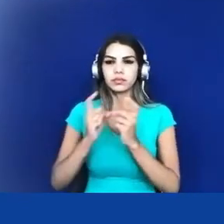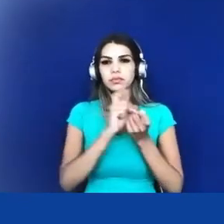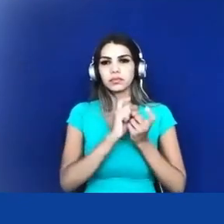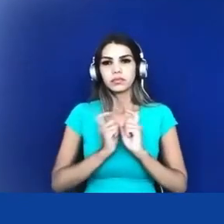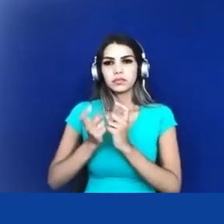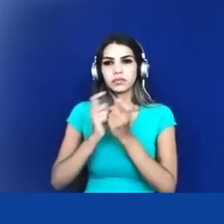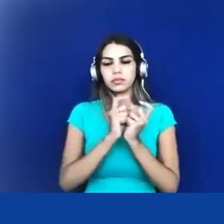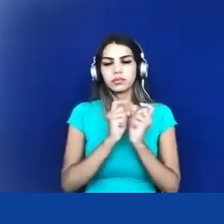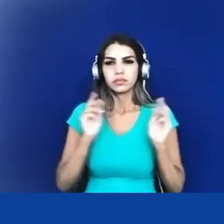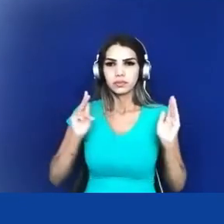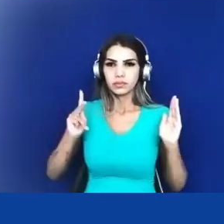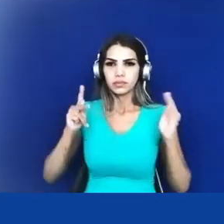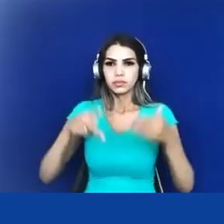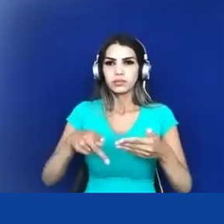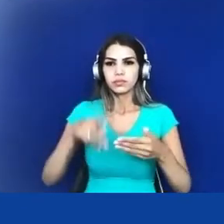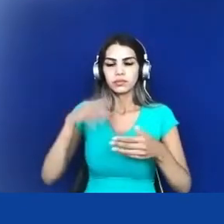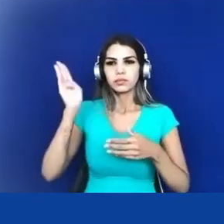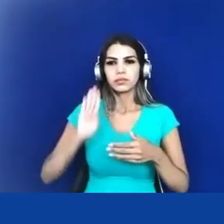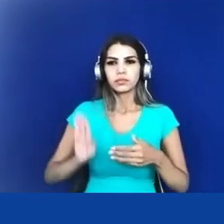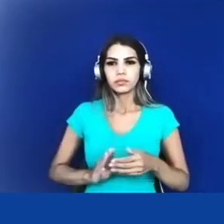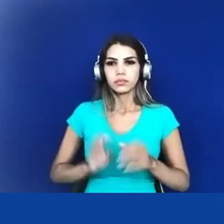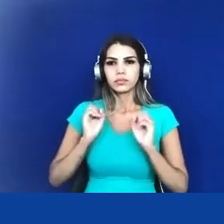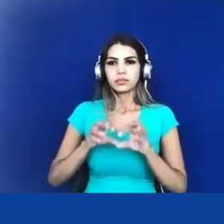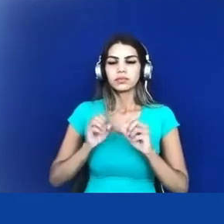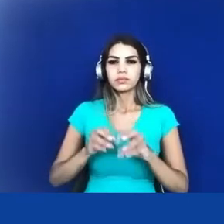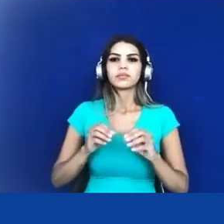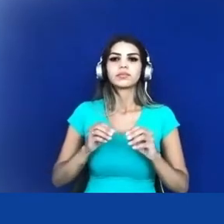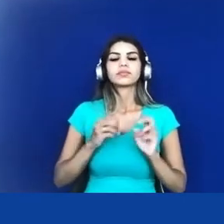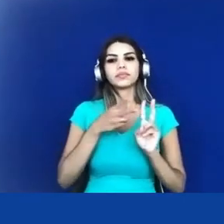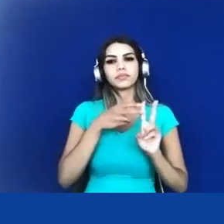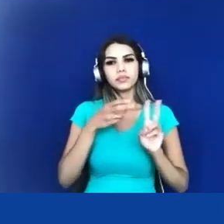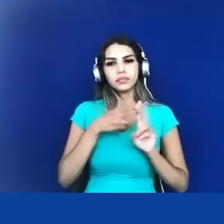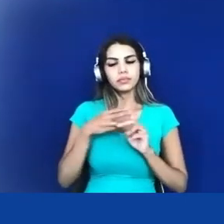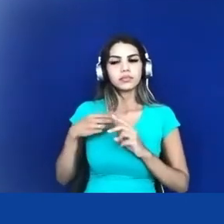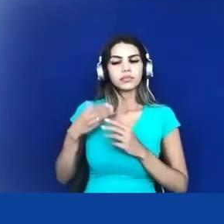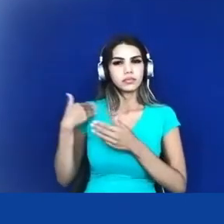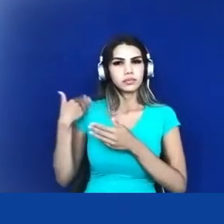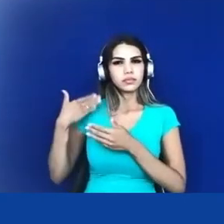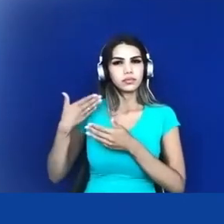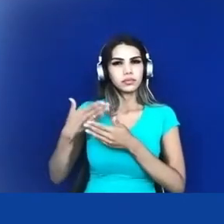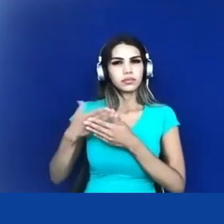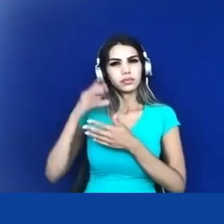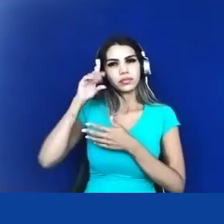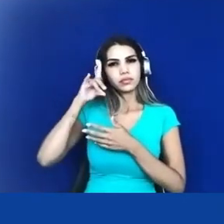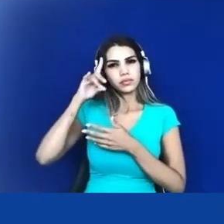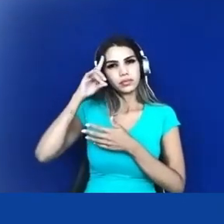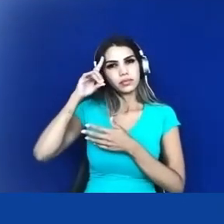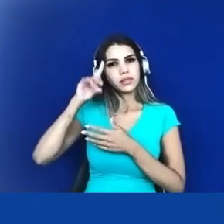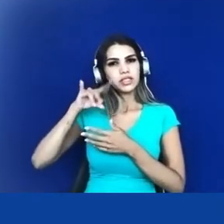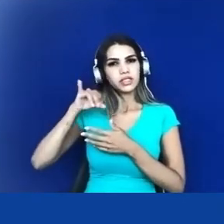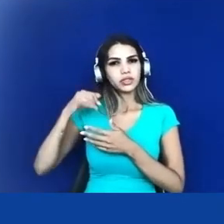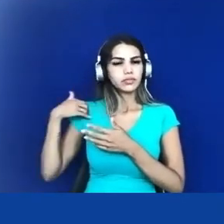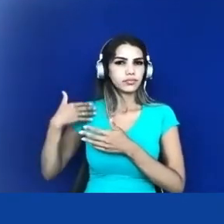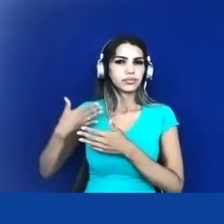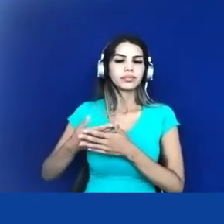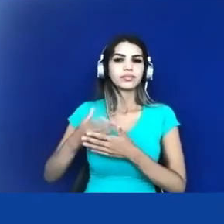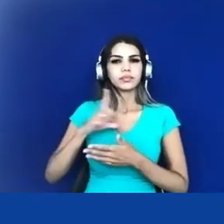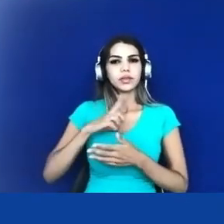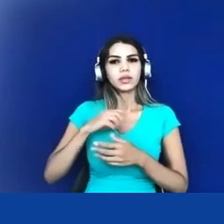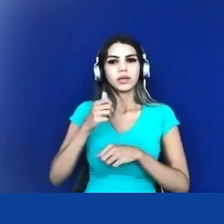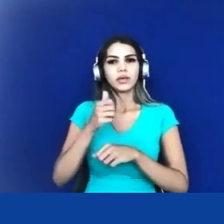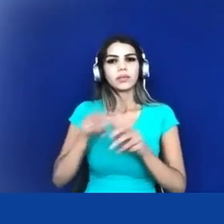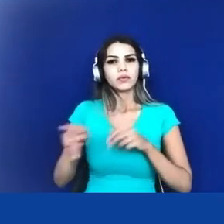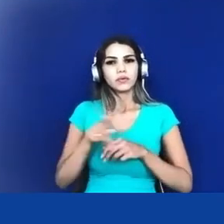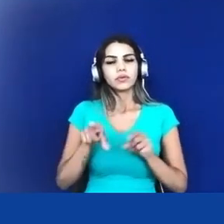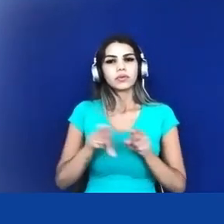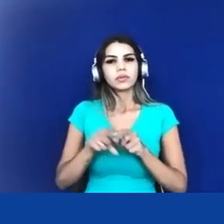Escolar Indígena nos últimos dias né e tivemos vários professores vários antropólogos juntos dialogando com instituições